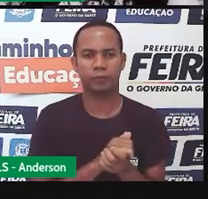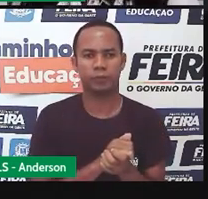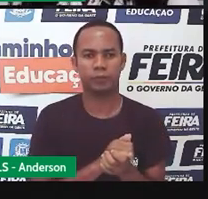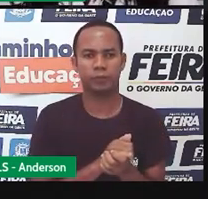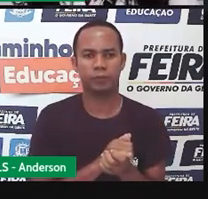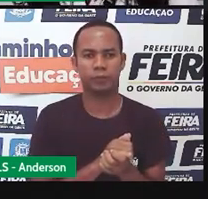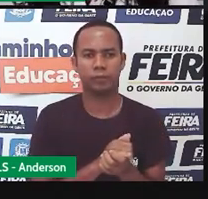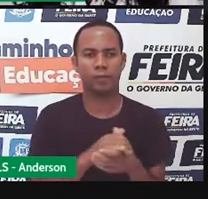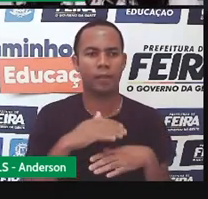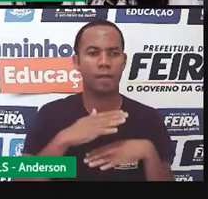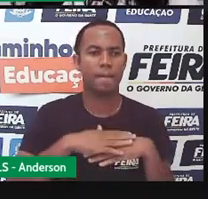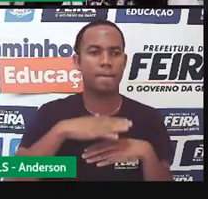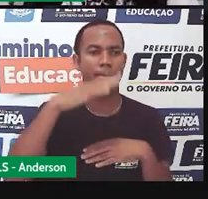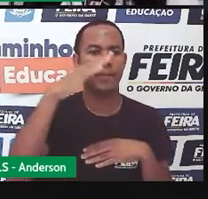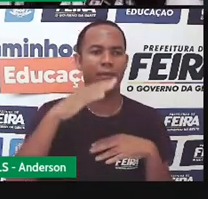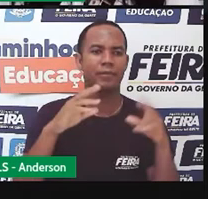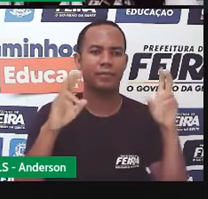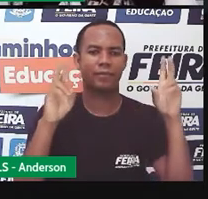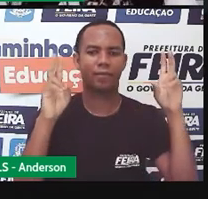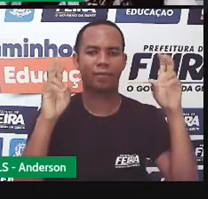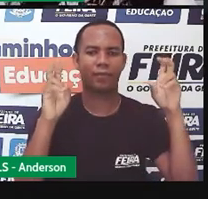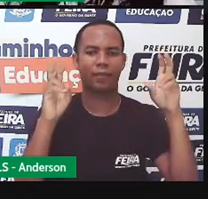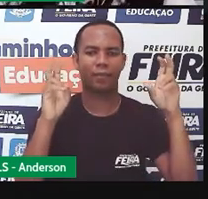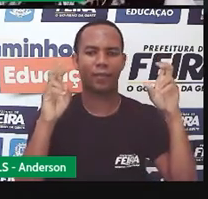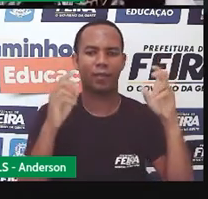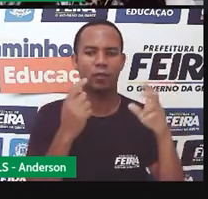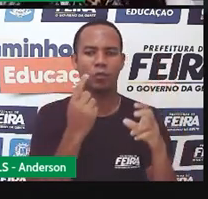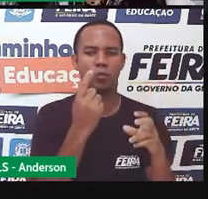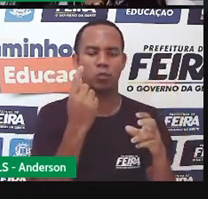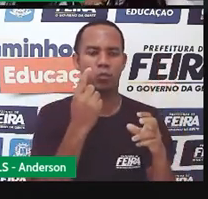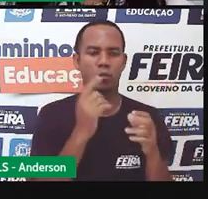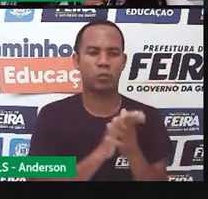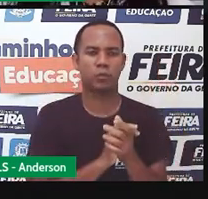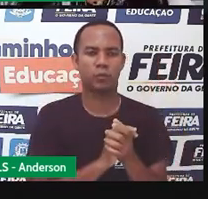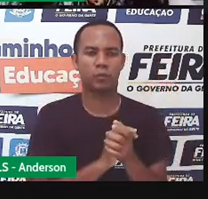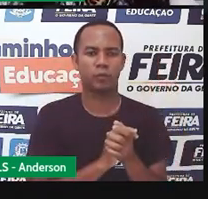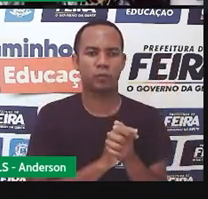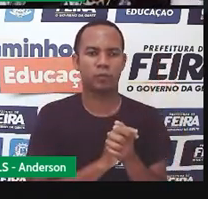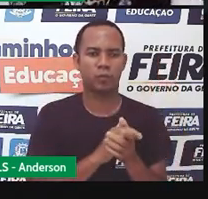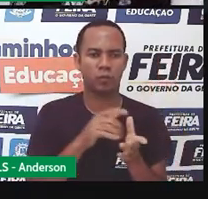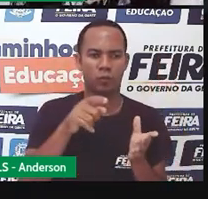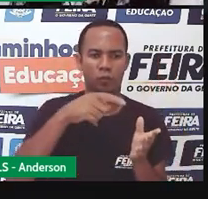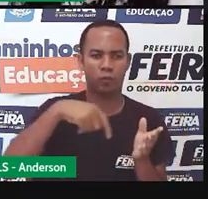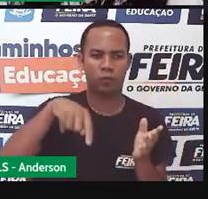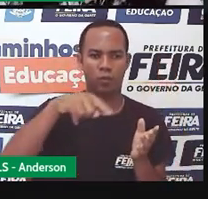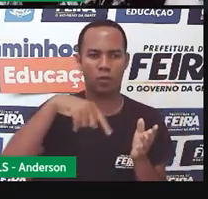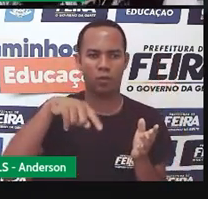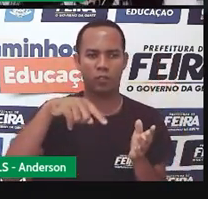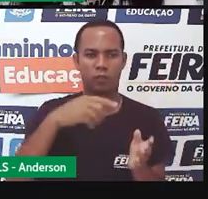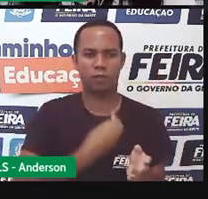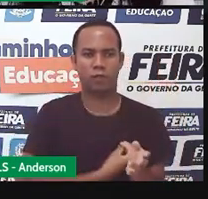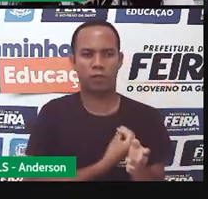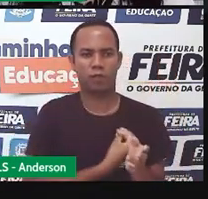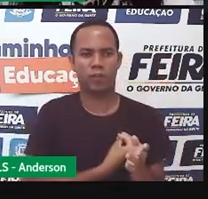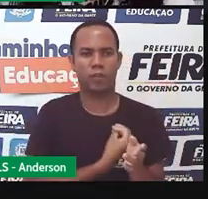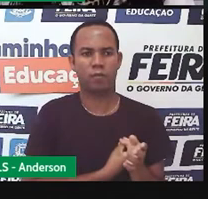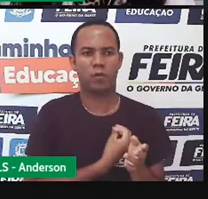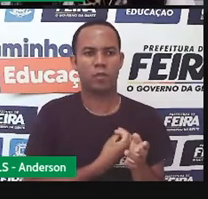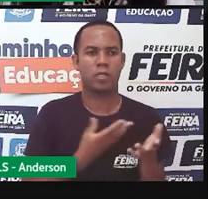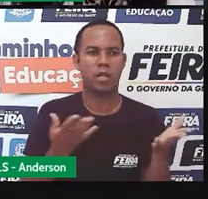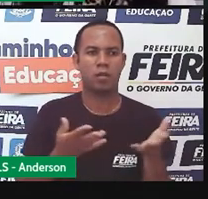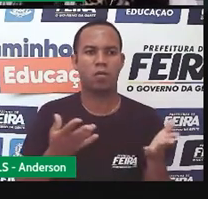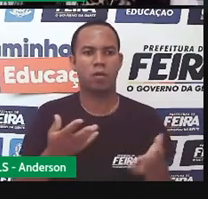Mais um tema atual. Como nós estamos vivendo o momento da